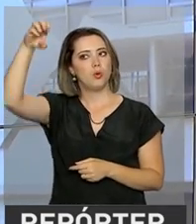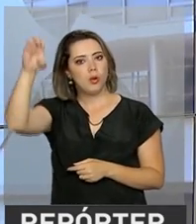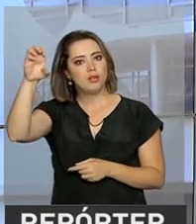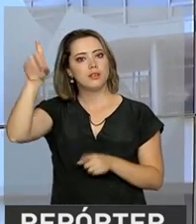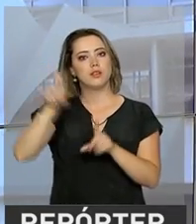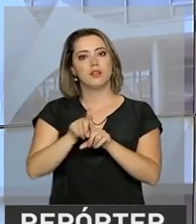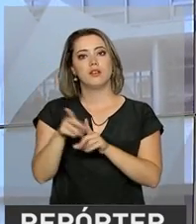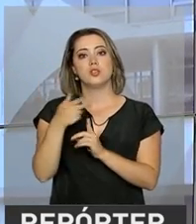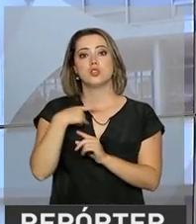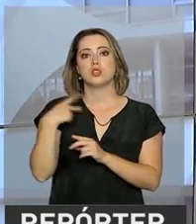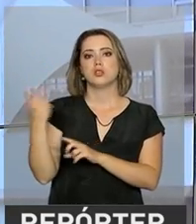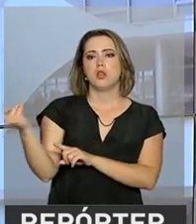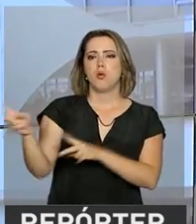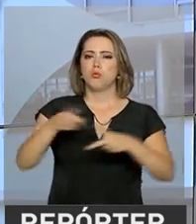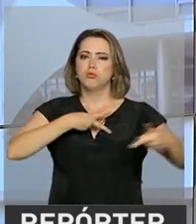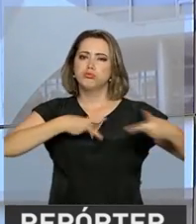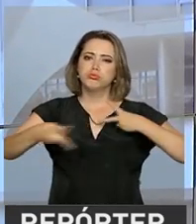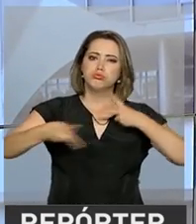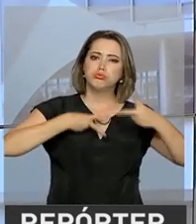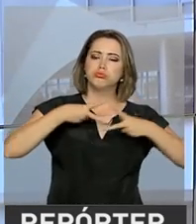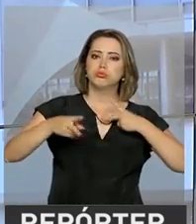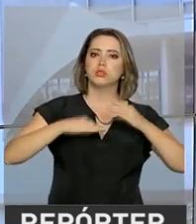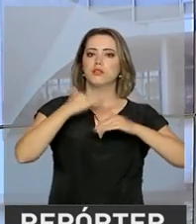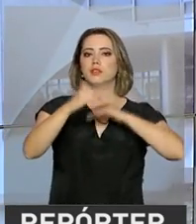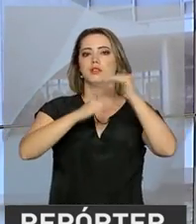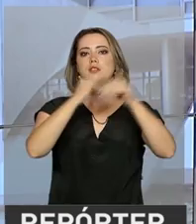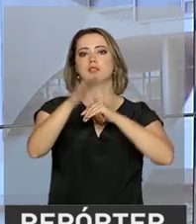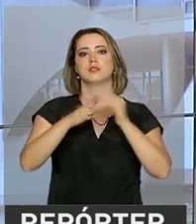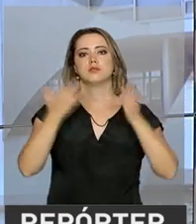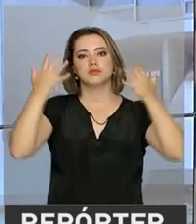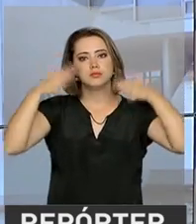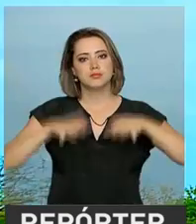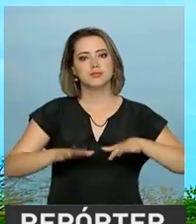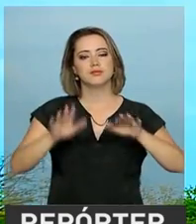potencial de ventos, que o setor vem crescendo e gerando progresso.